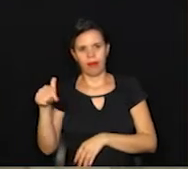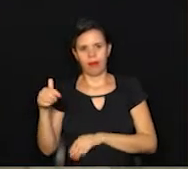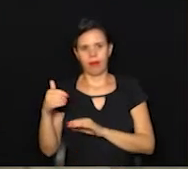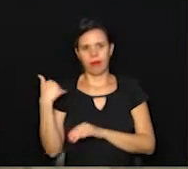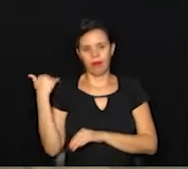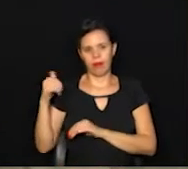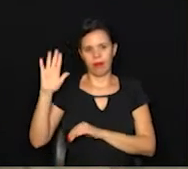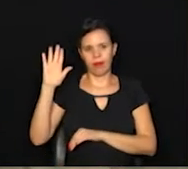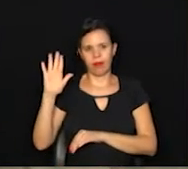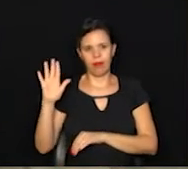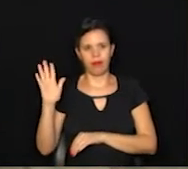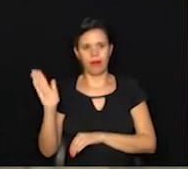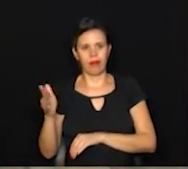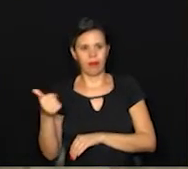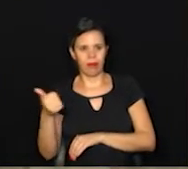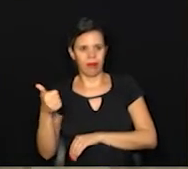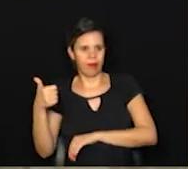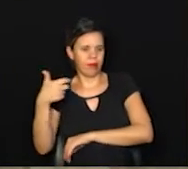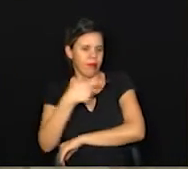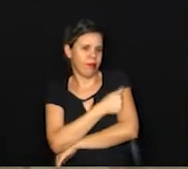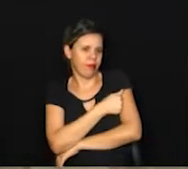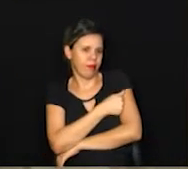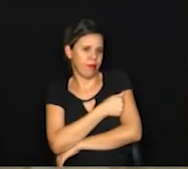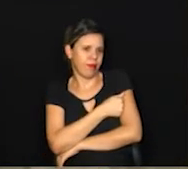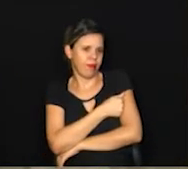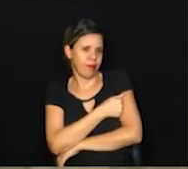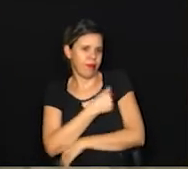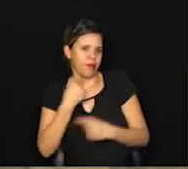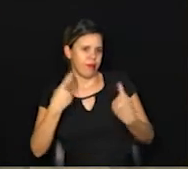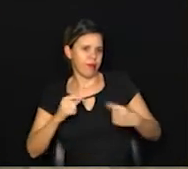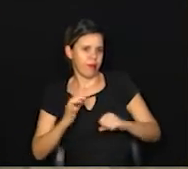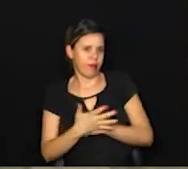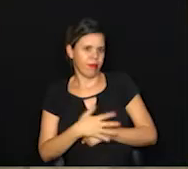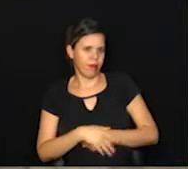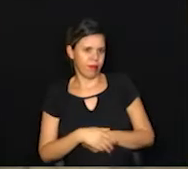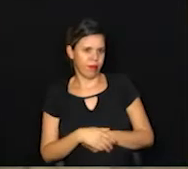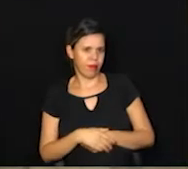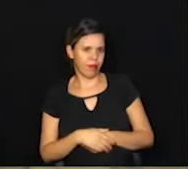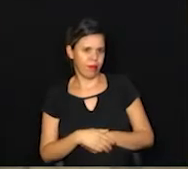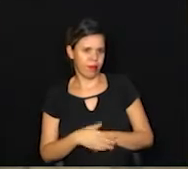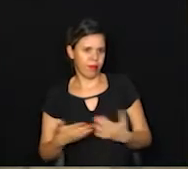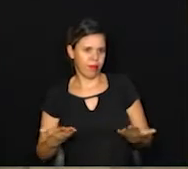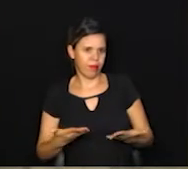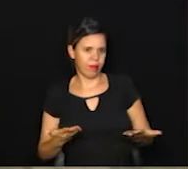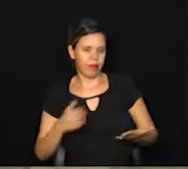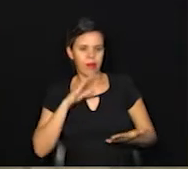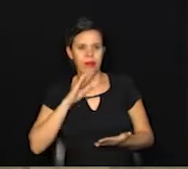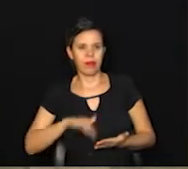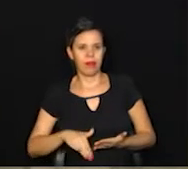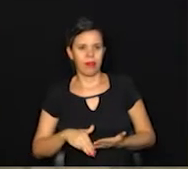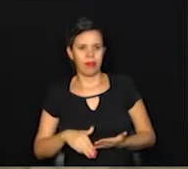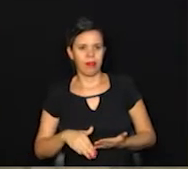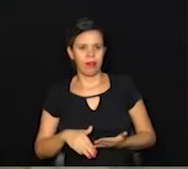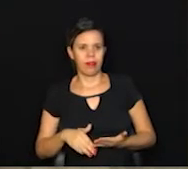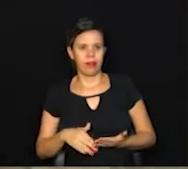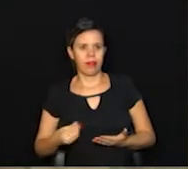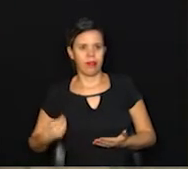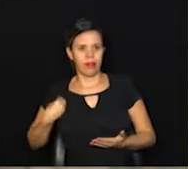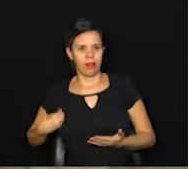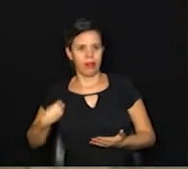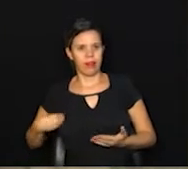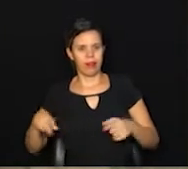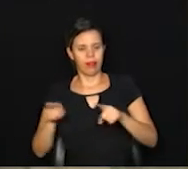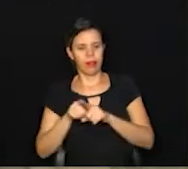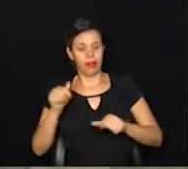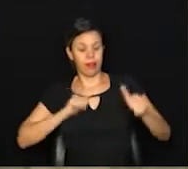anos, recebe a primeira dose da vacina contra a Covid-19 nesta tarde. Então, a gente vive também